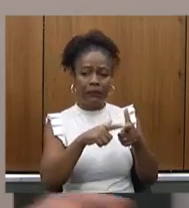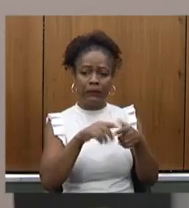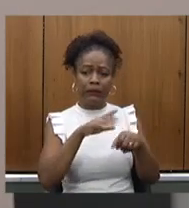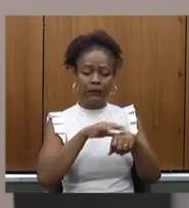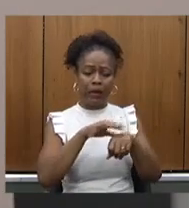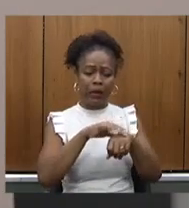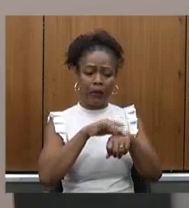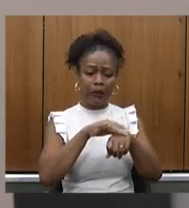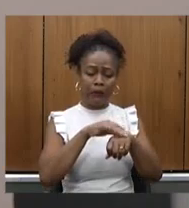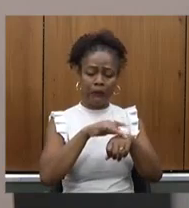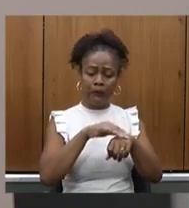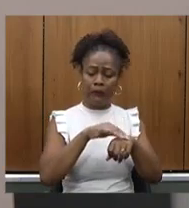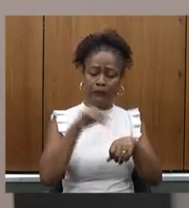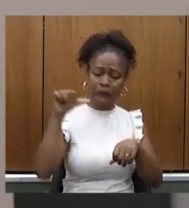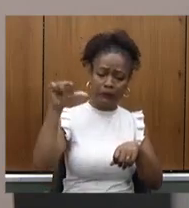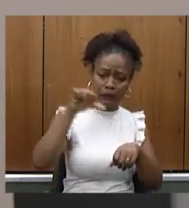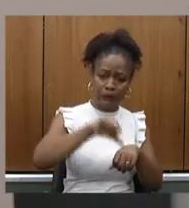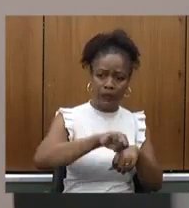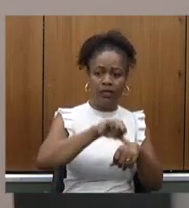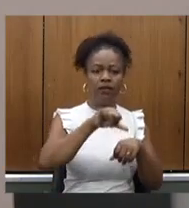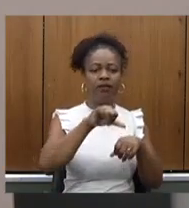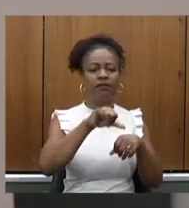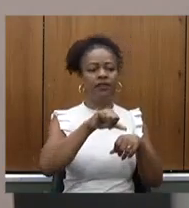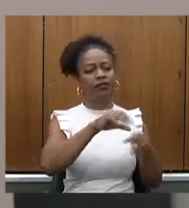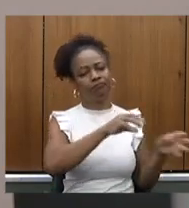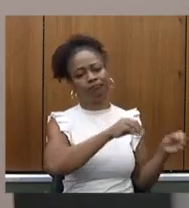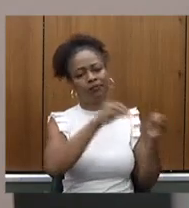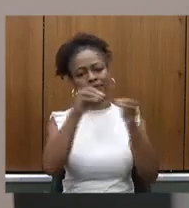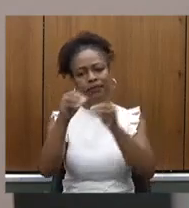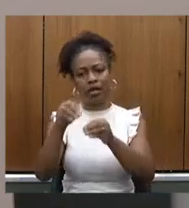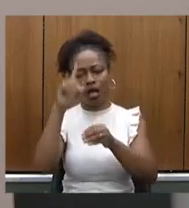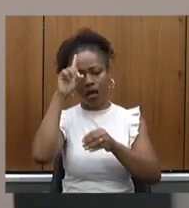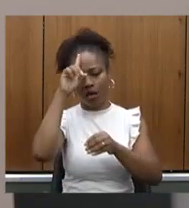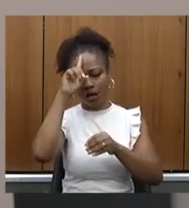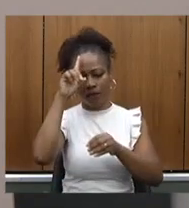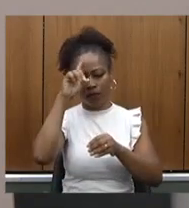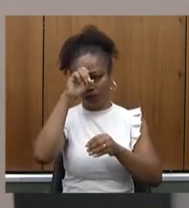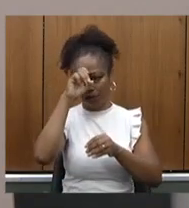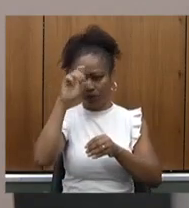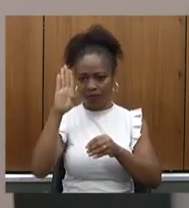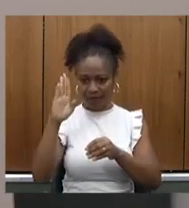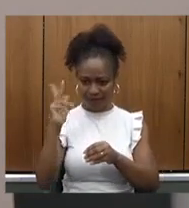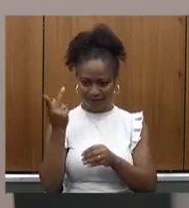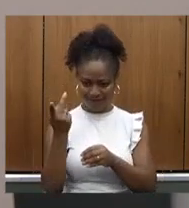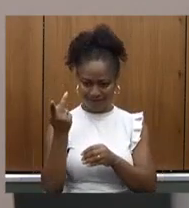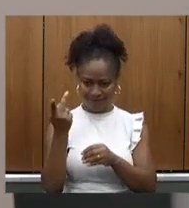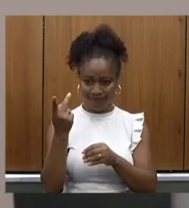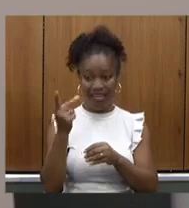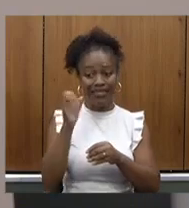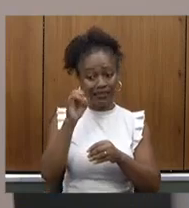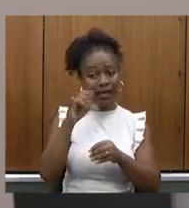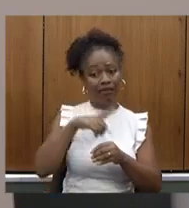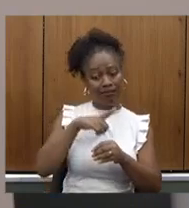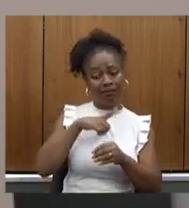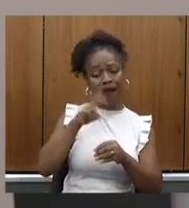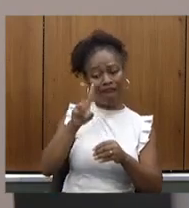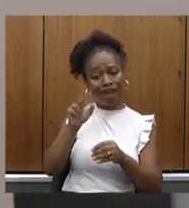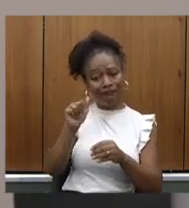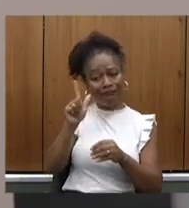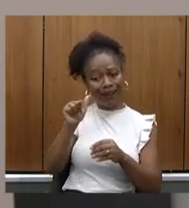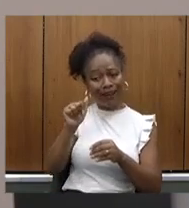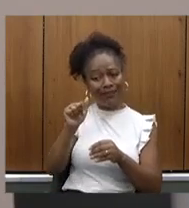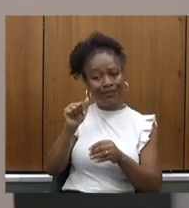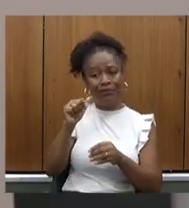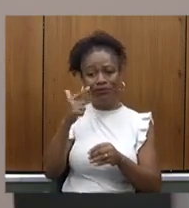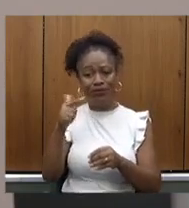quando tem a vaga muitas vezes nem a vaga tem a dificuldade que é o sofrimento enquanto as pessoas até acabam vindo a óbito mas o hospital de